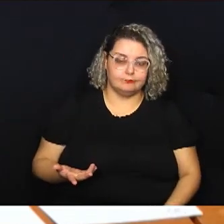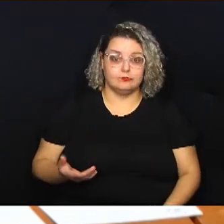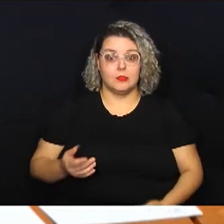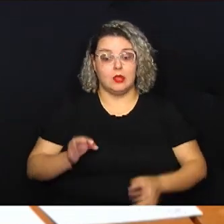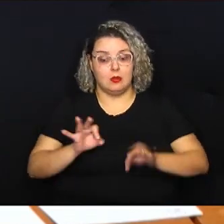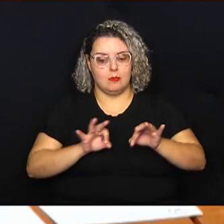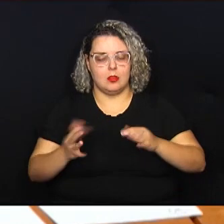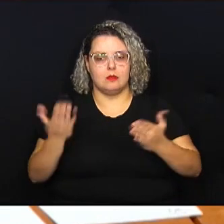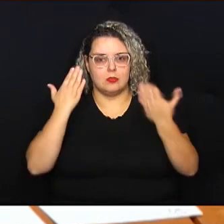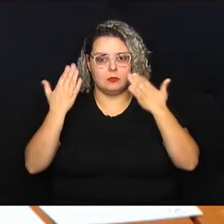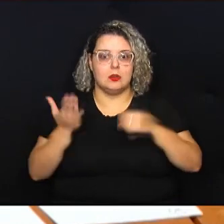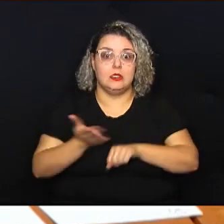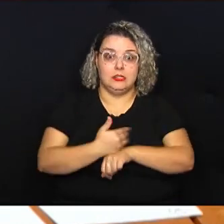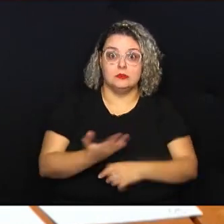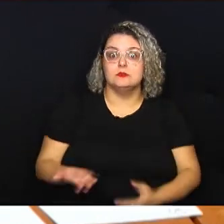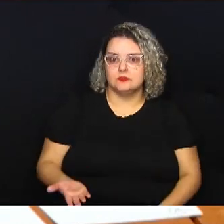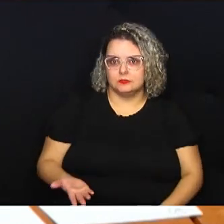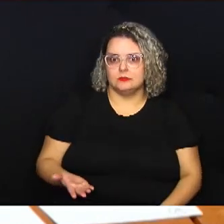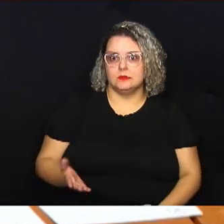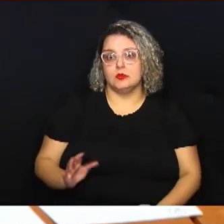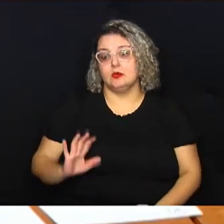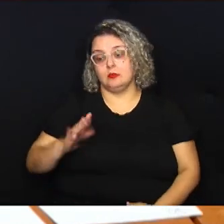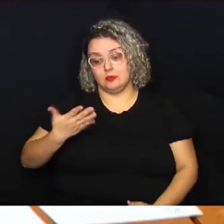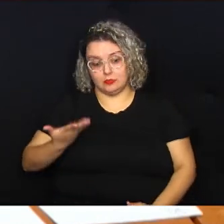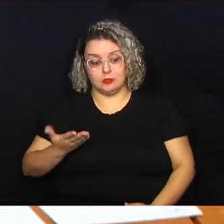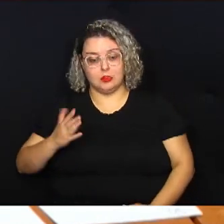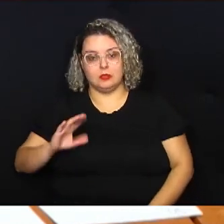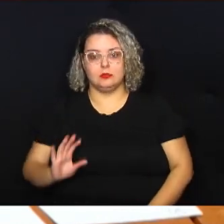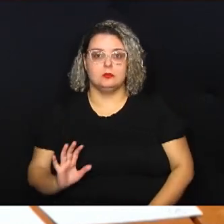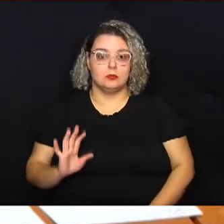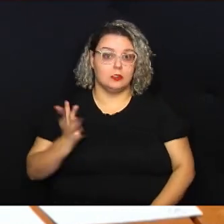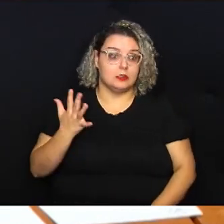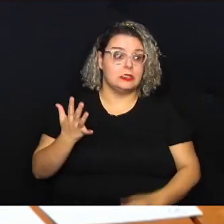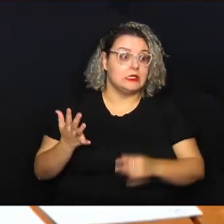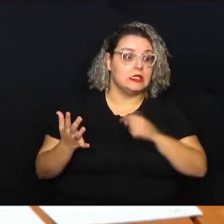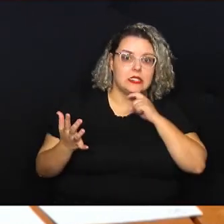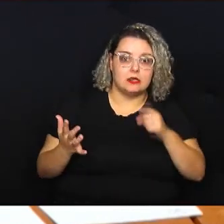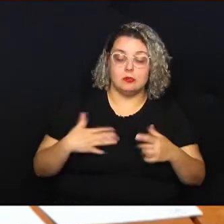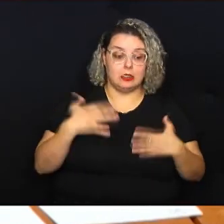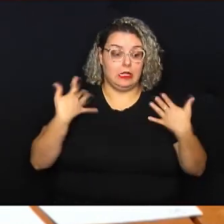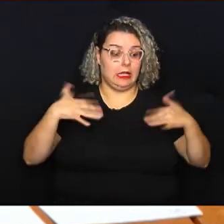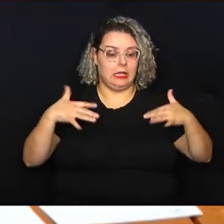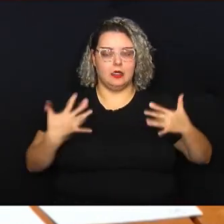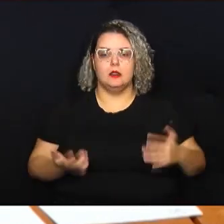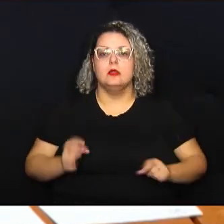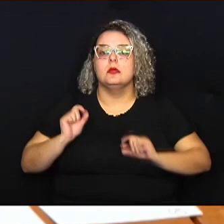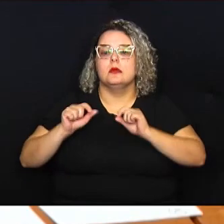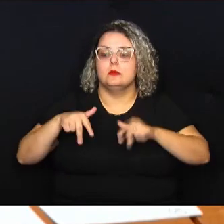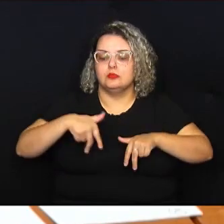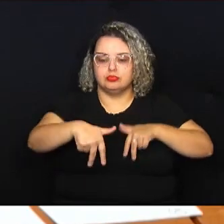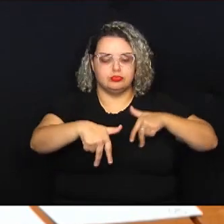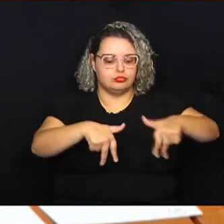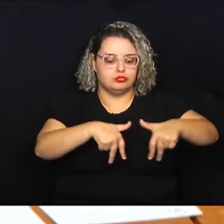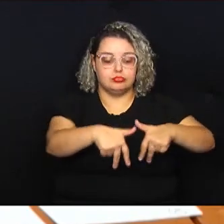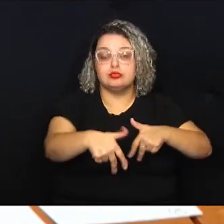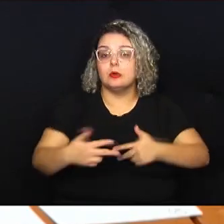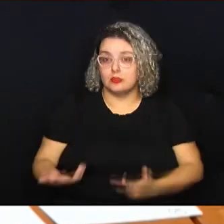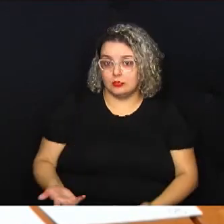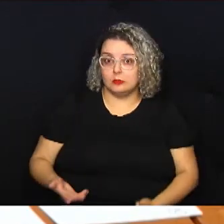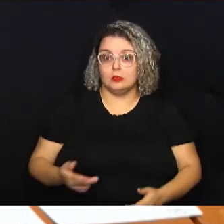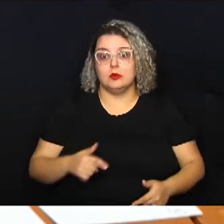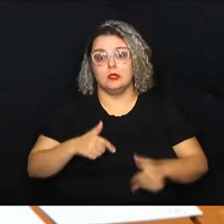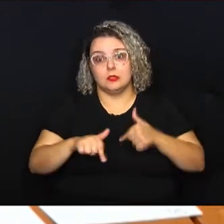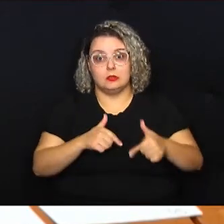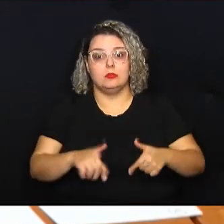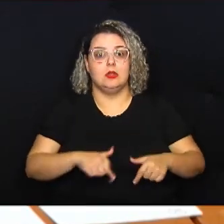psicológico anterior, né? Quando acontecer, ninguém é pego de surpresa. Quem são os atores? Trabalhar professores,